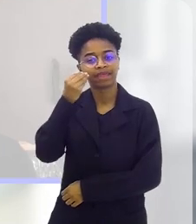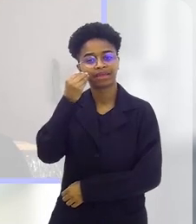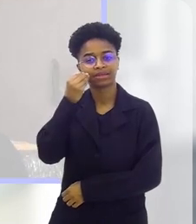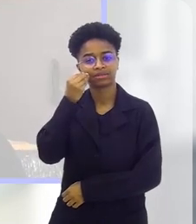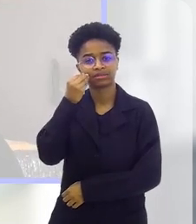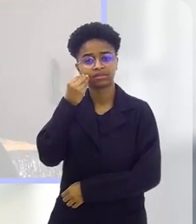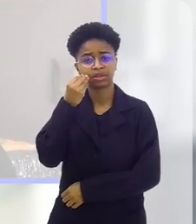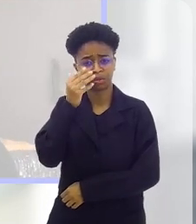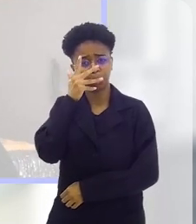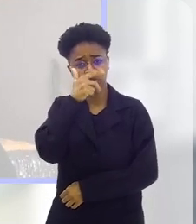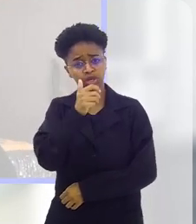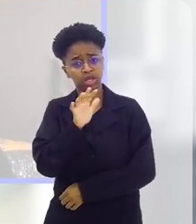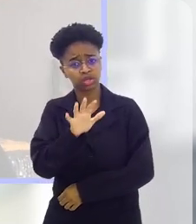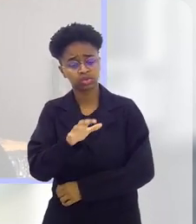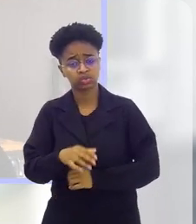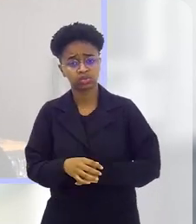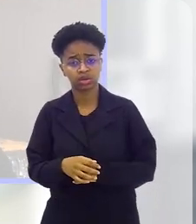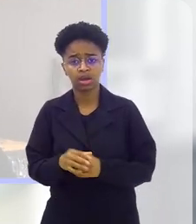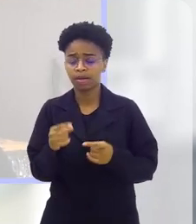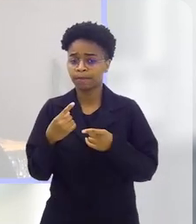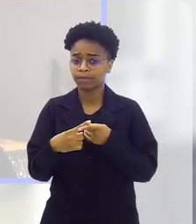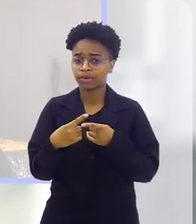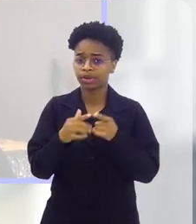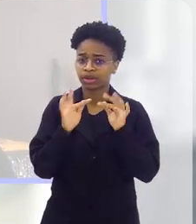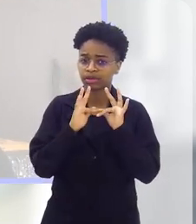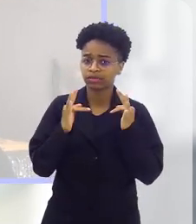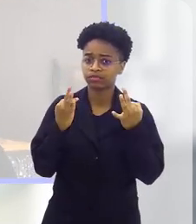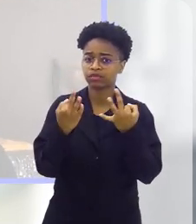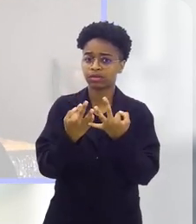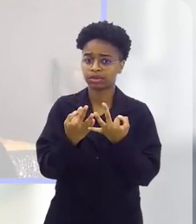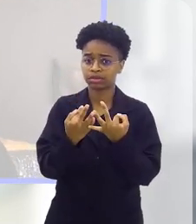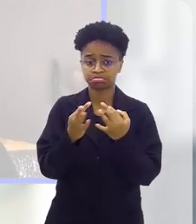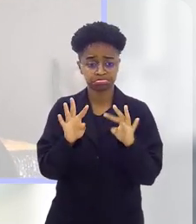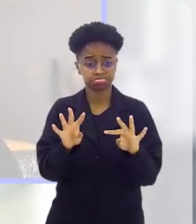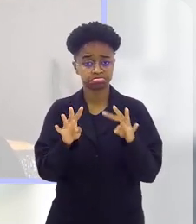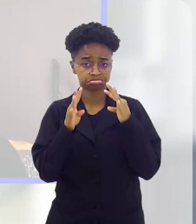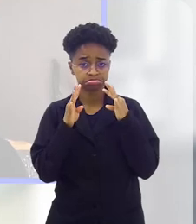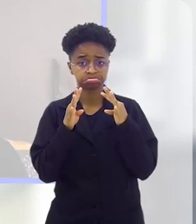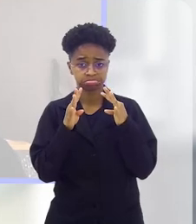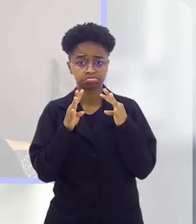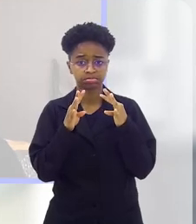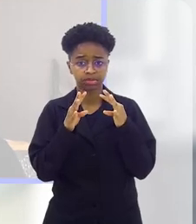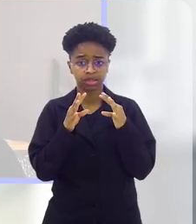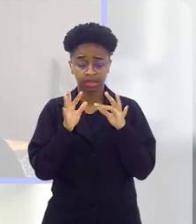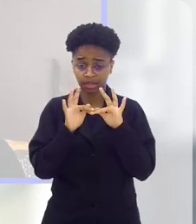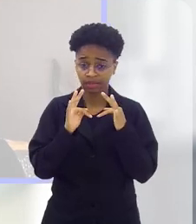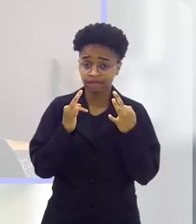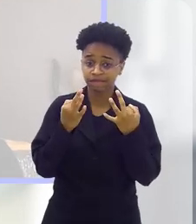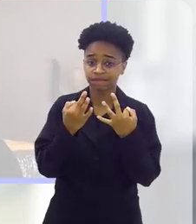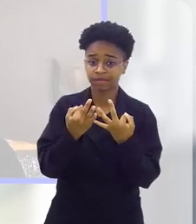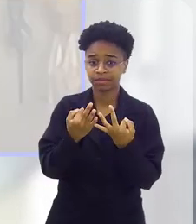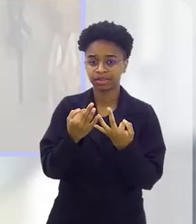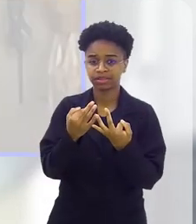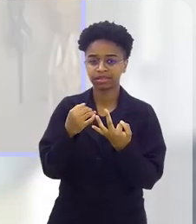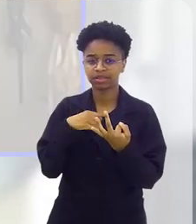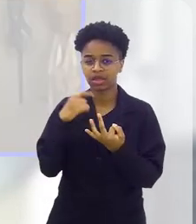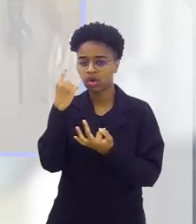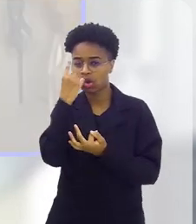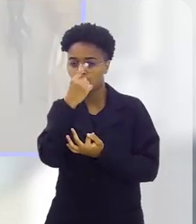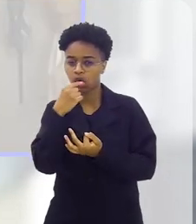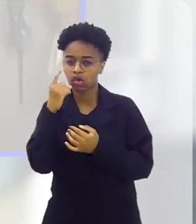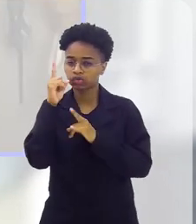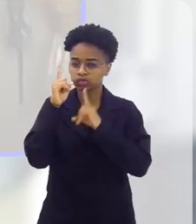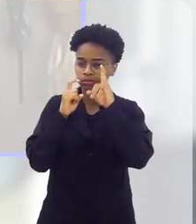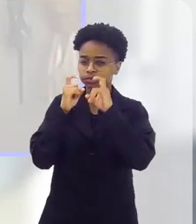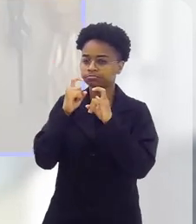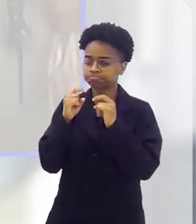e é muito bonito isso, porque as famílias escutam, as famílias fazem um rostinho